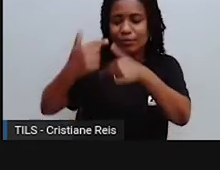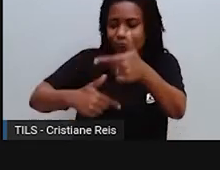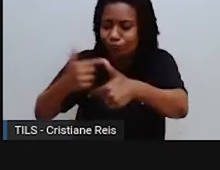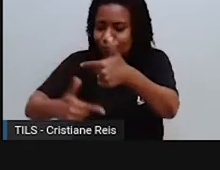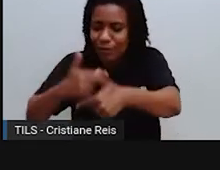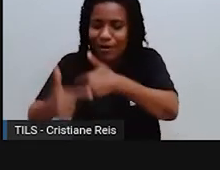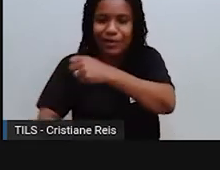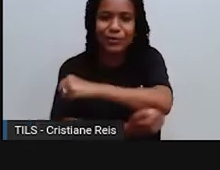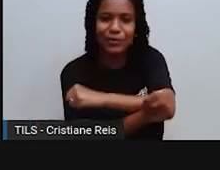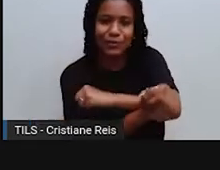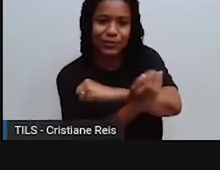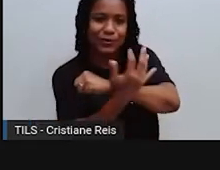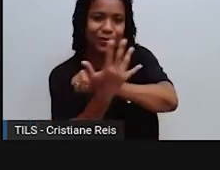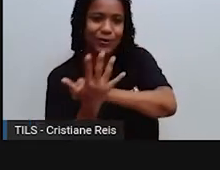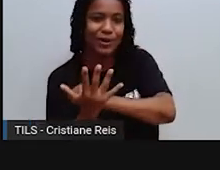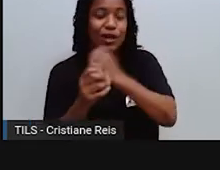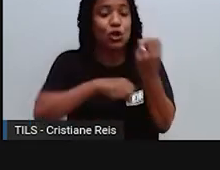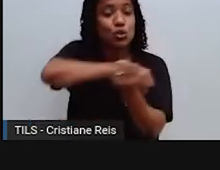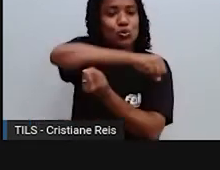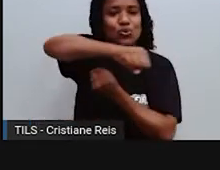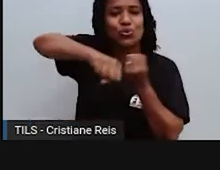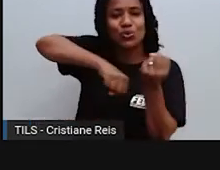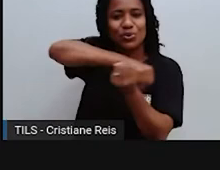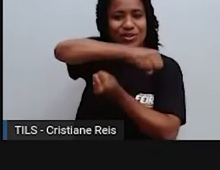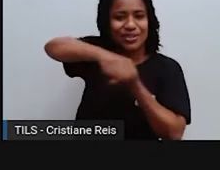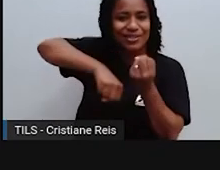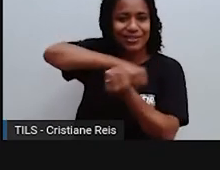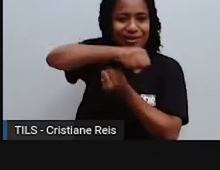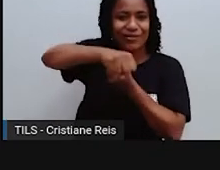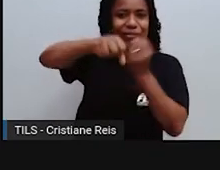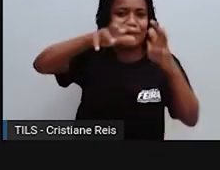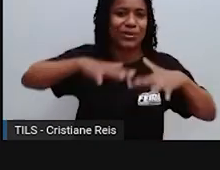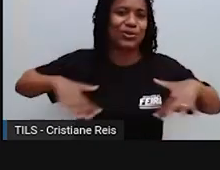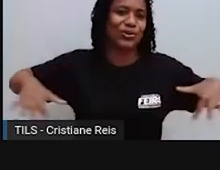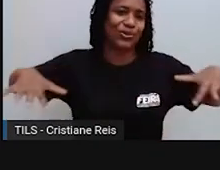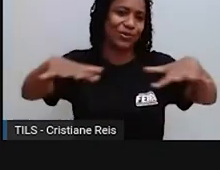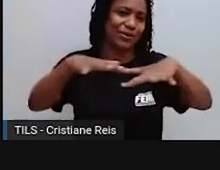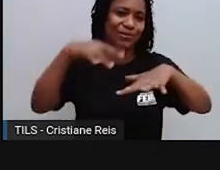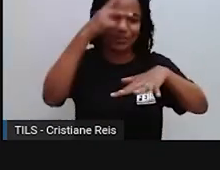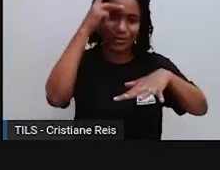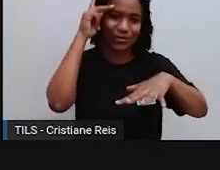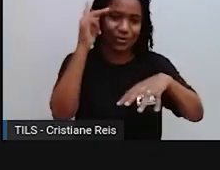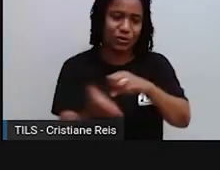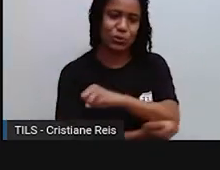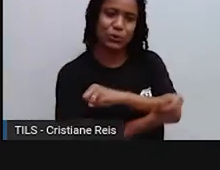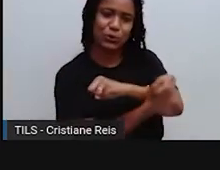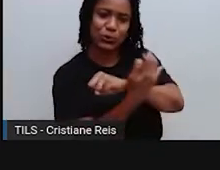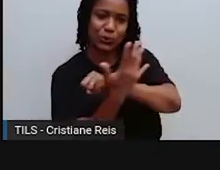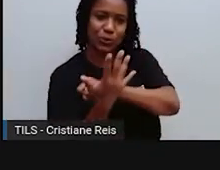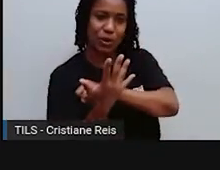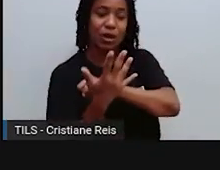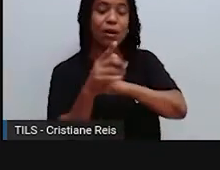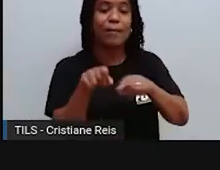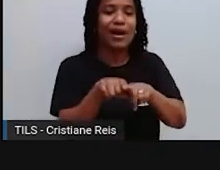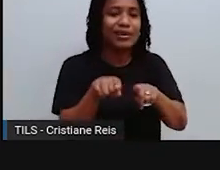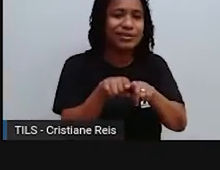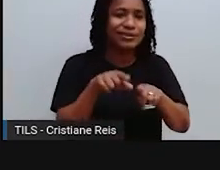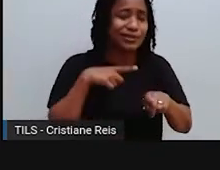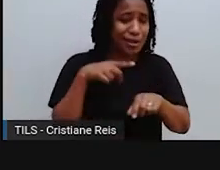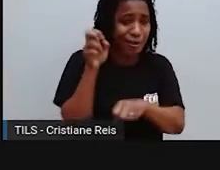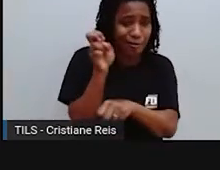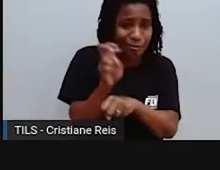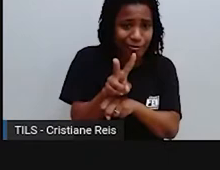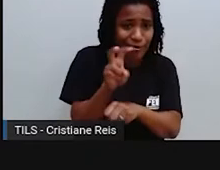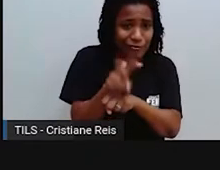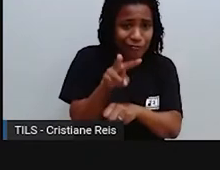você não vai explorar recursos para produzir agrotóxicos e fertilizantes químicos. O